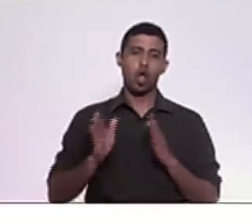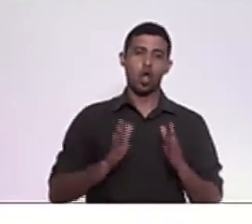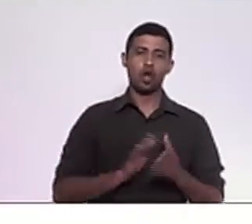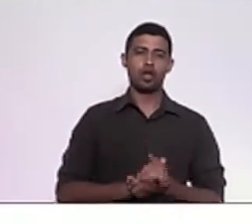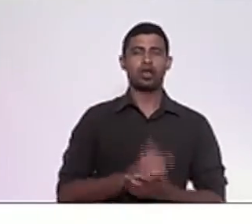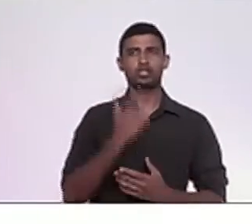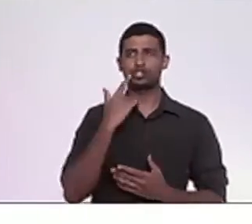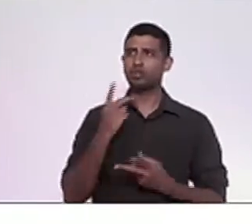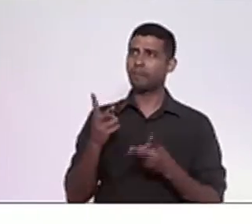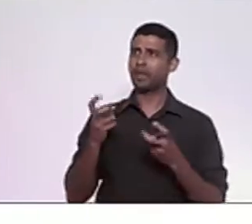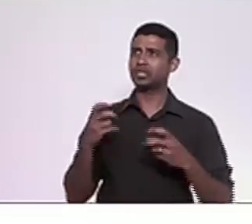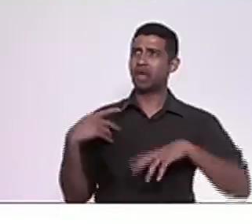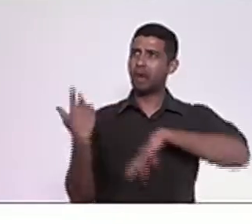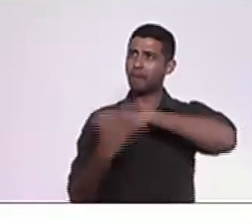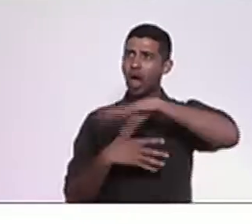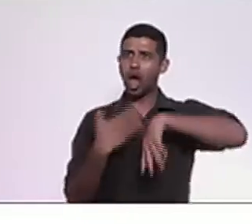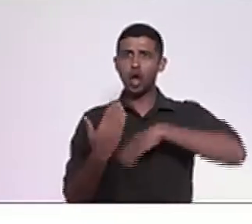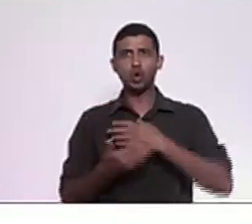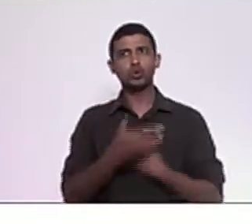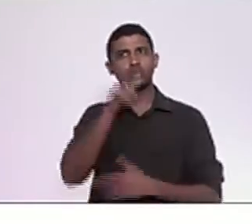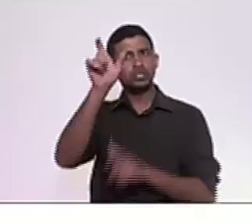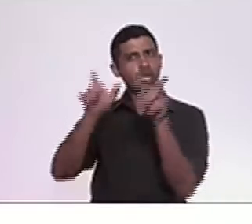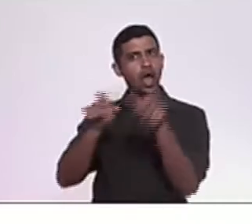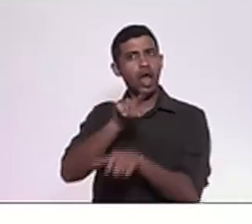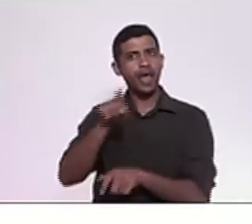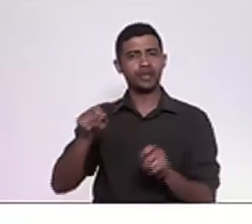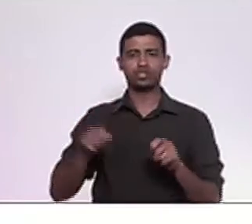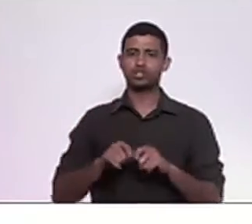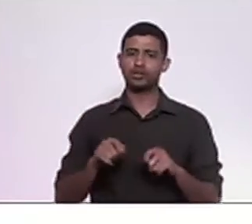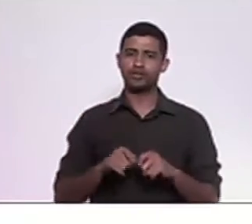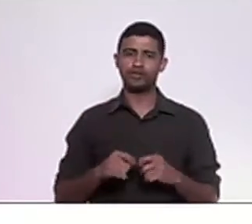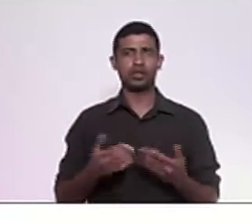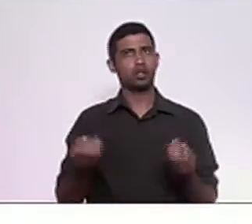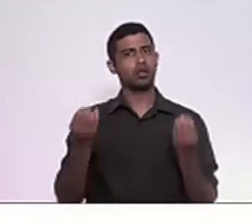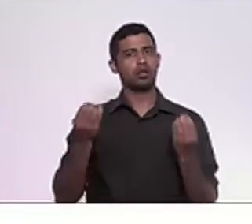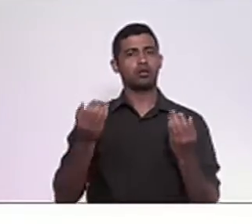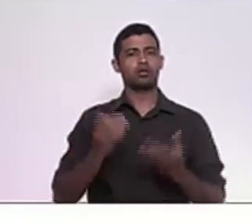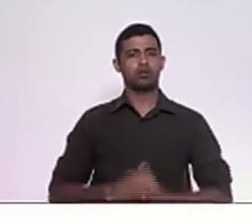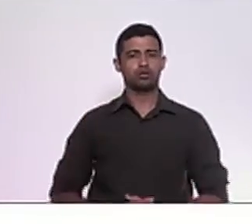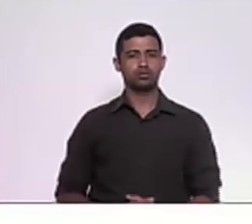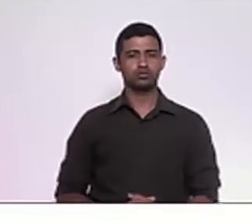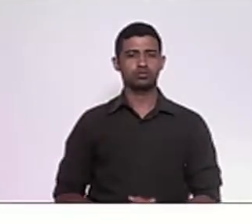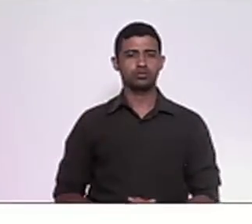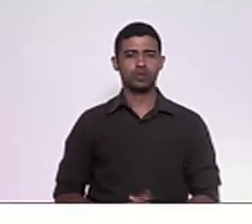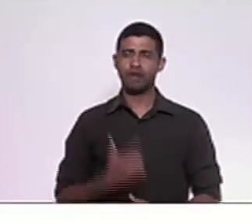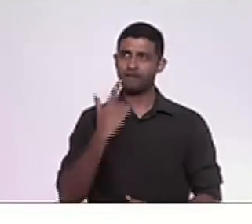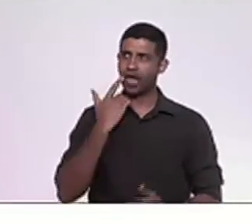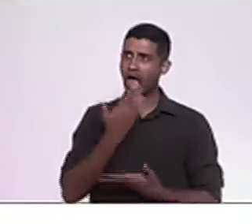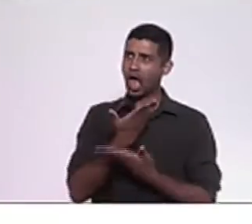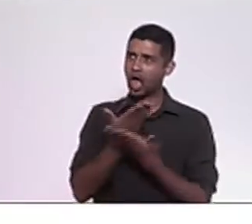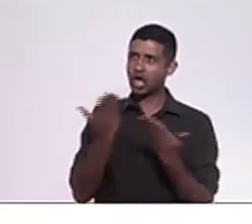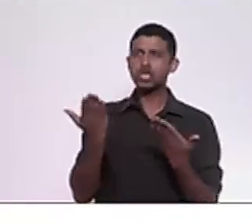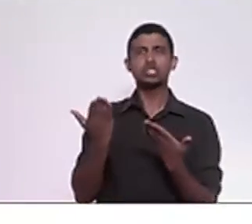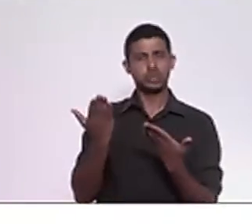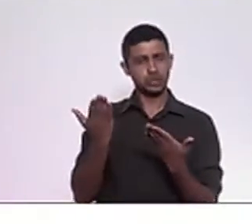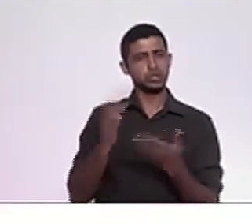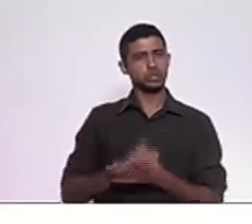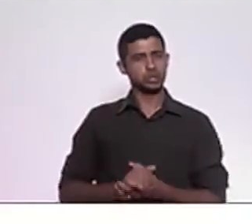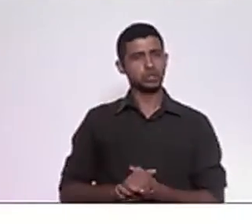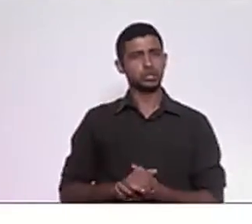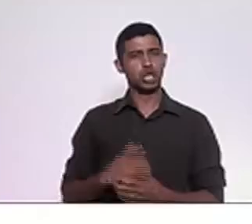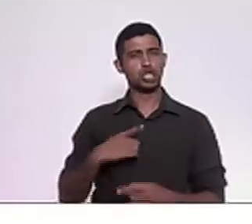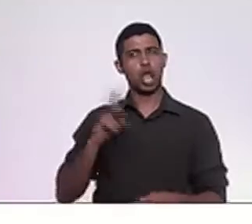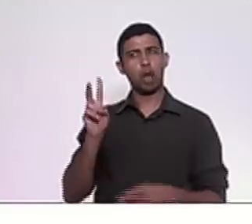de balbúrdia que esses indivíduos causam, esses indivíduos que ficam ali, olha, acobertados pelo